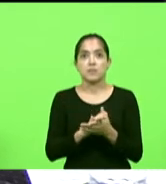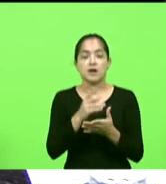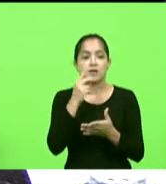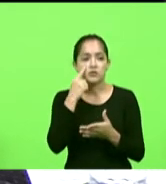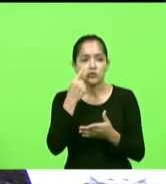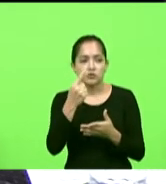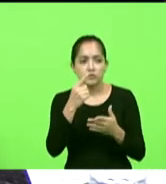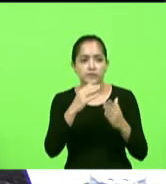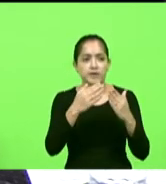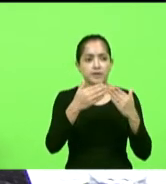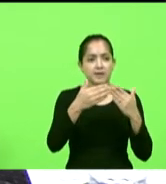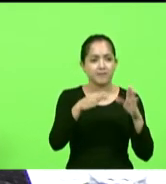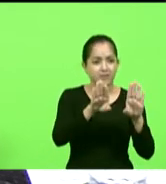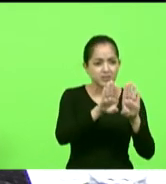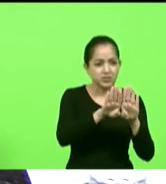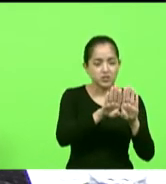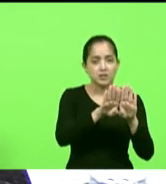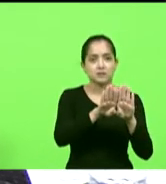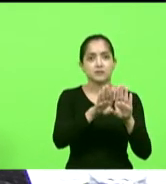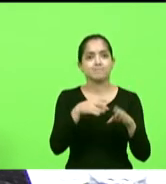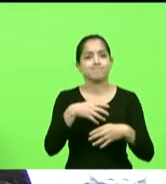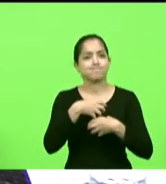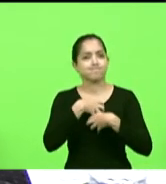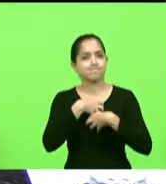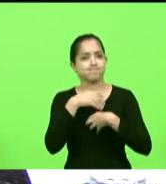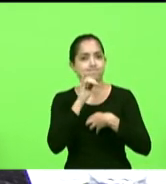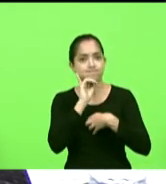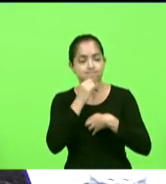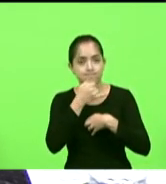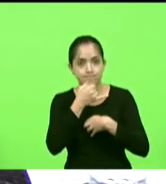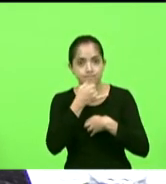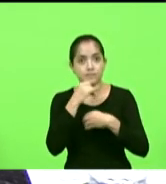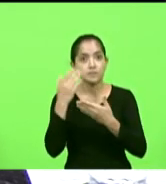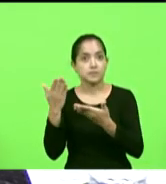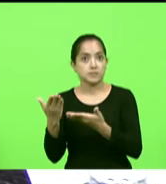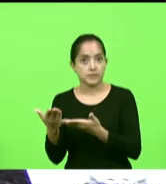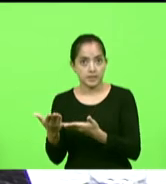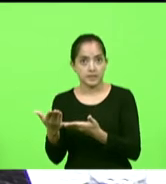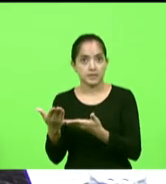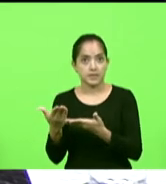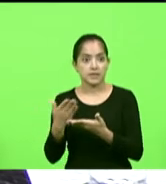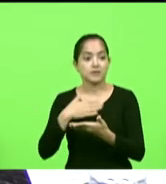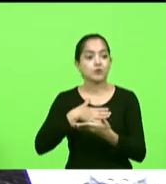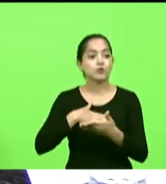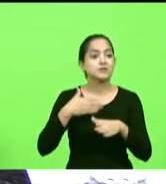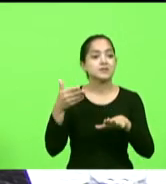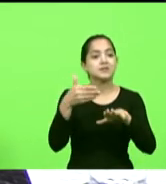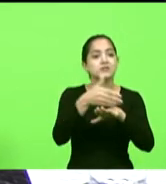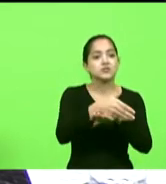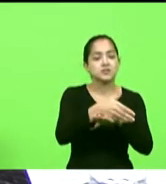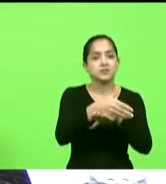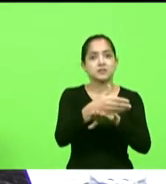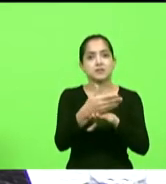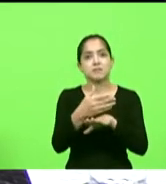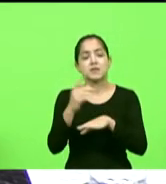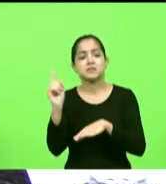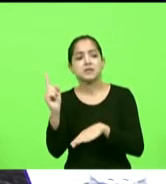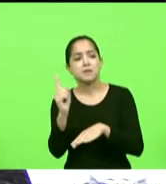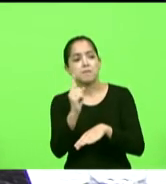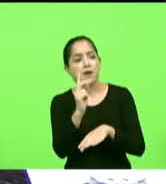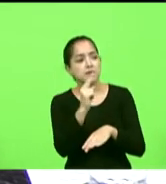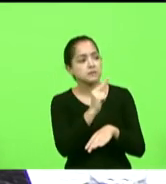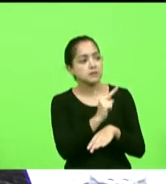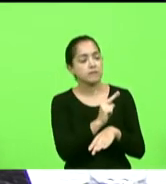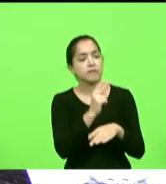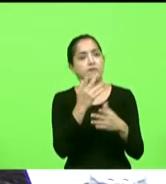porta de uma igreja fechada isso causa uma tristeza não só para aquele que gostaria de estar lá dentro até para quem passa eventualmente na rua